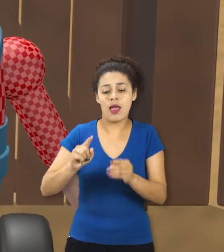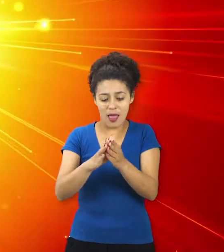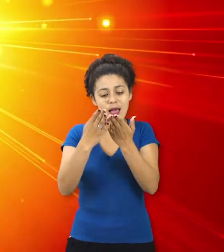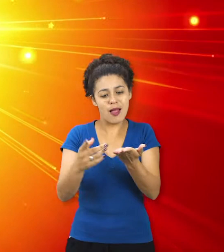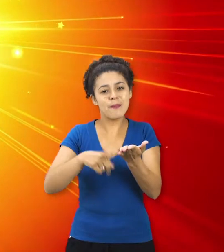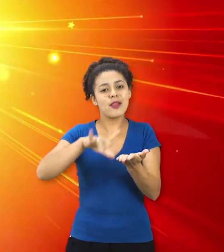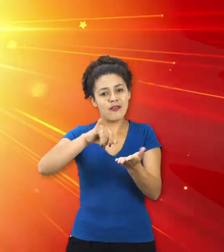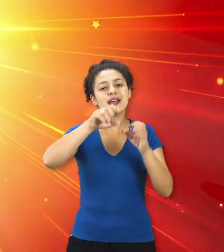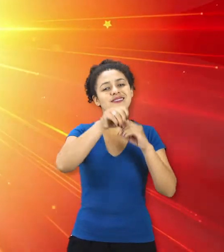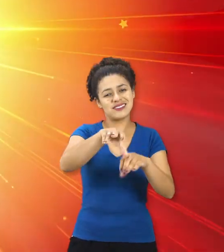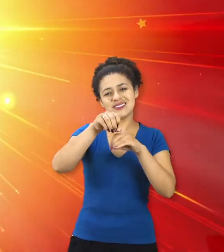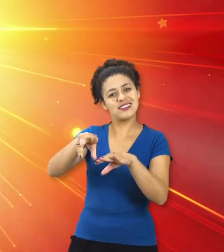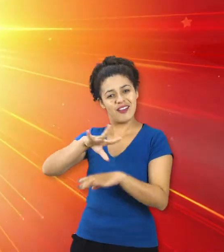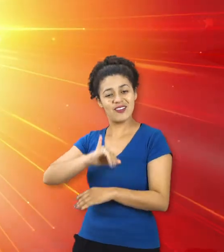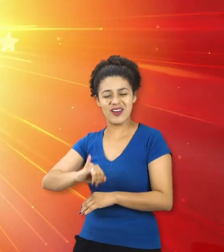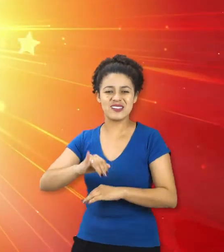vai ensinar!